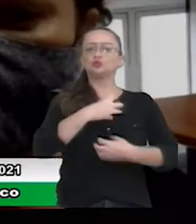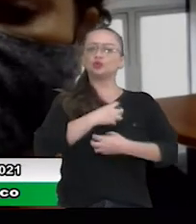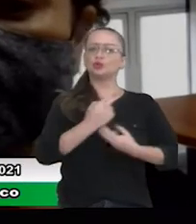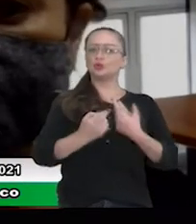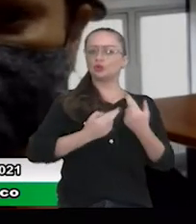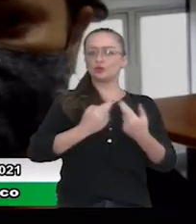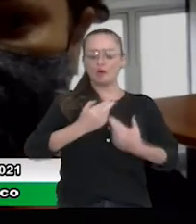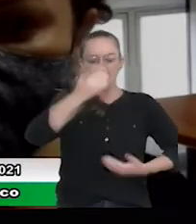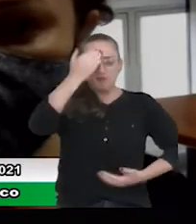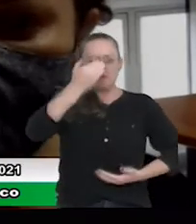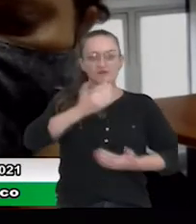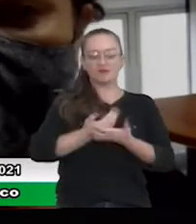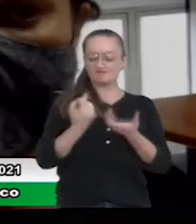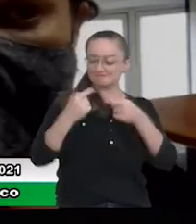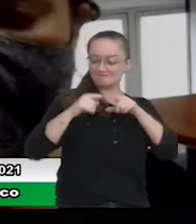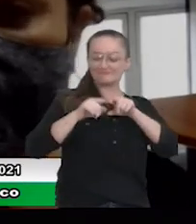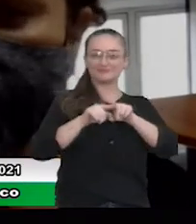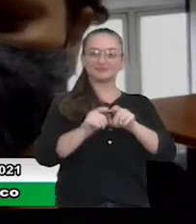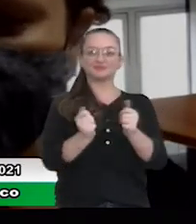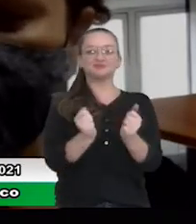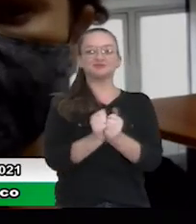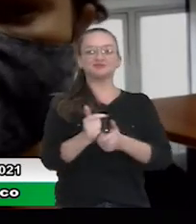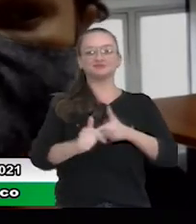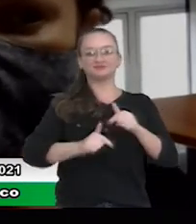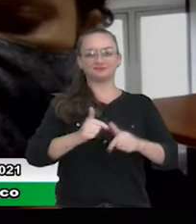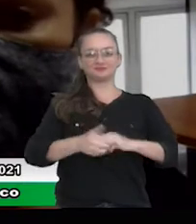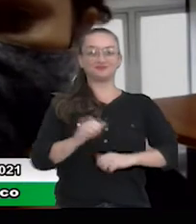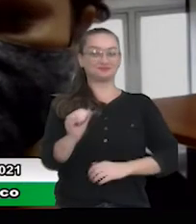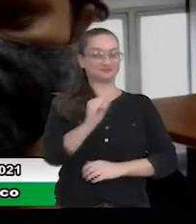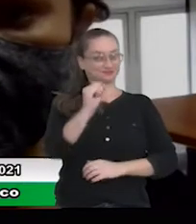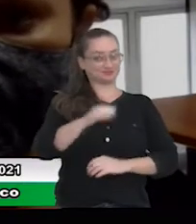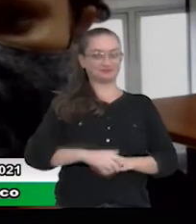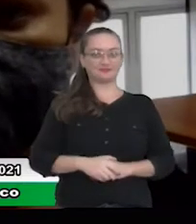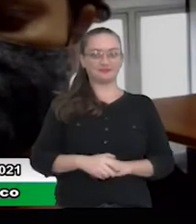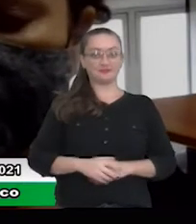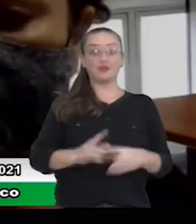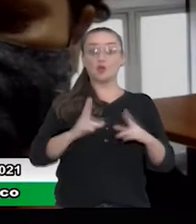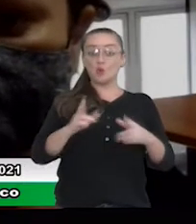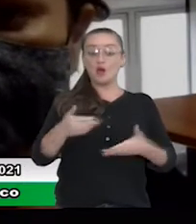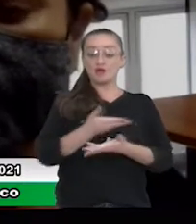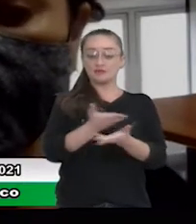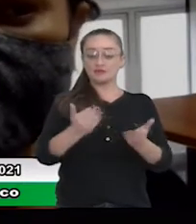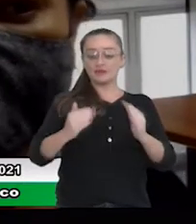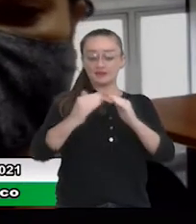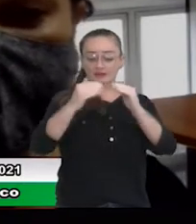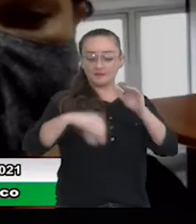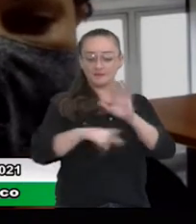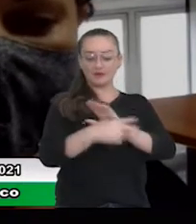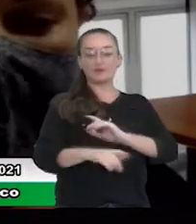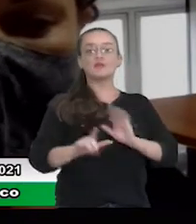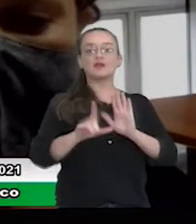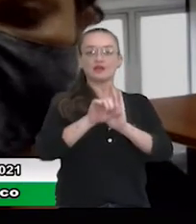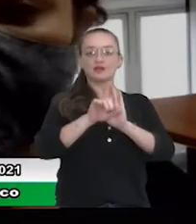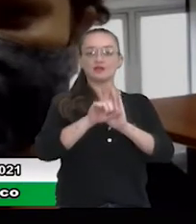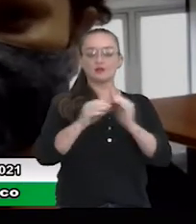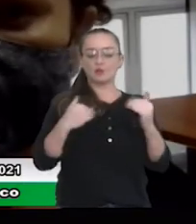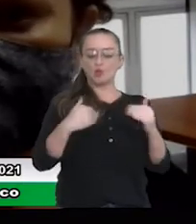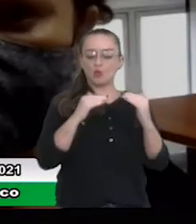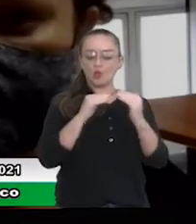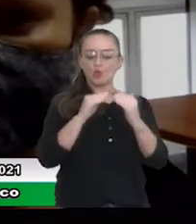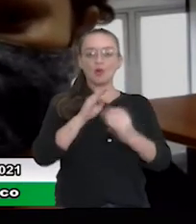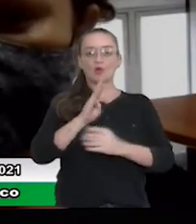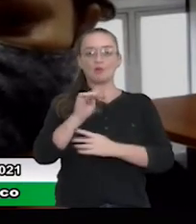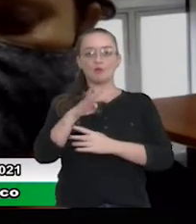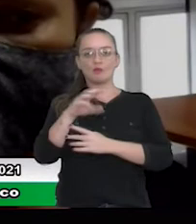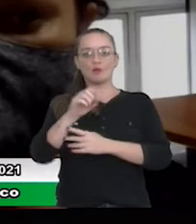de confiança, de parceria, que é muito importante. E assim com vocês também, com a Casa de Leis, como o Bruno falou também, que é a